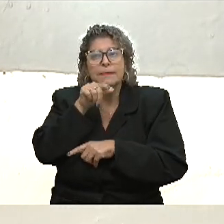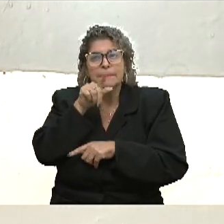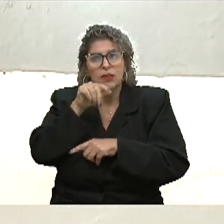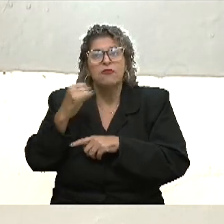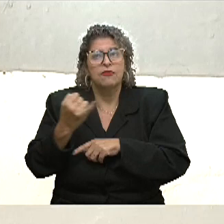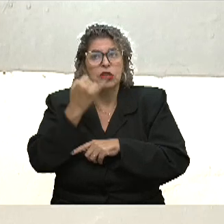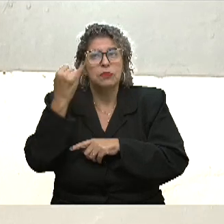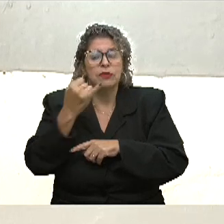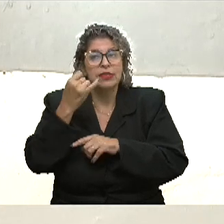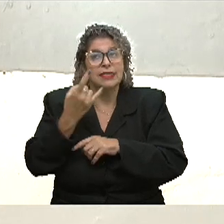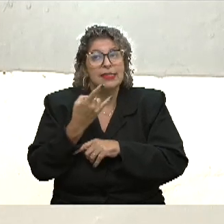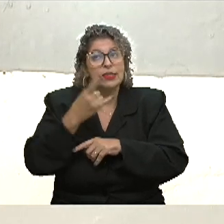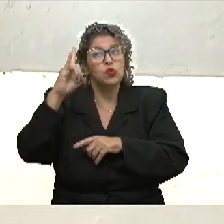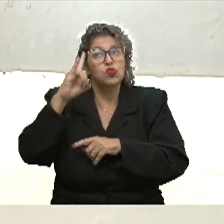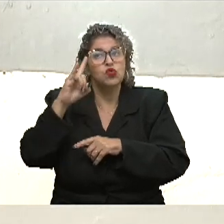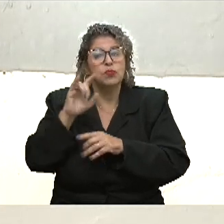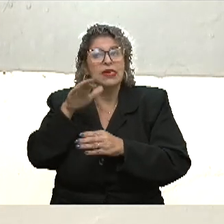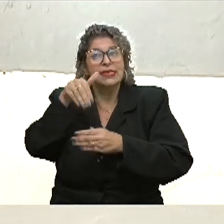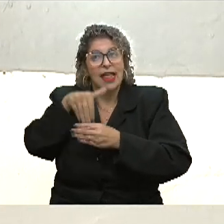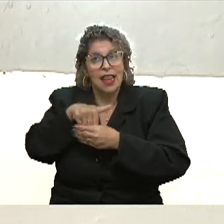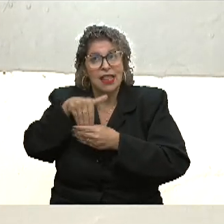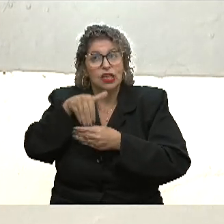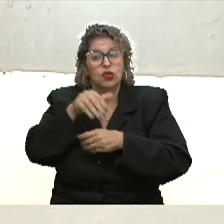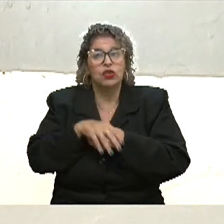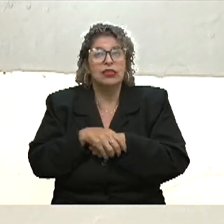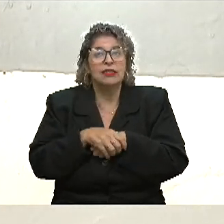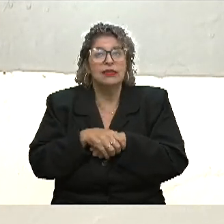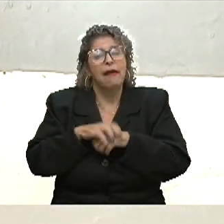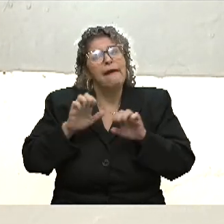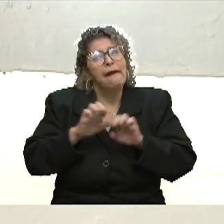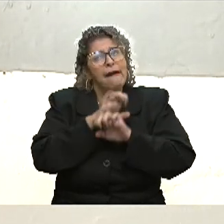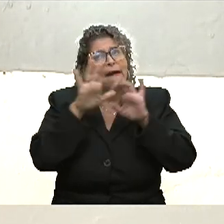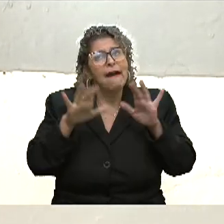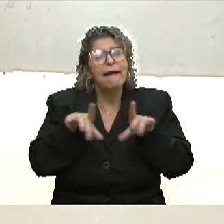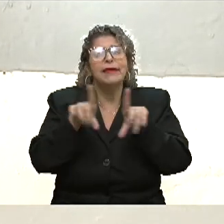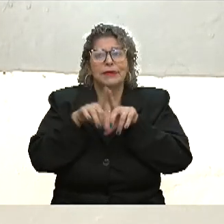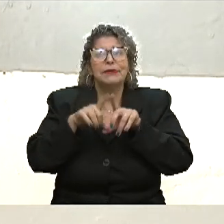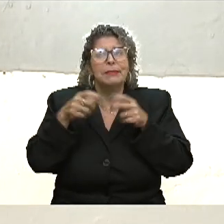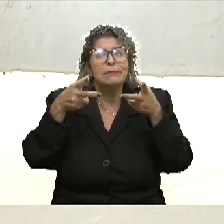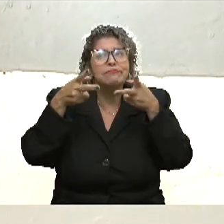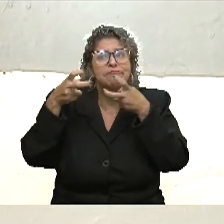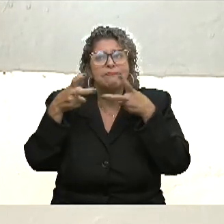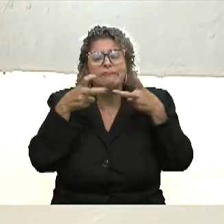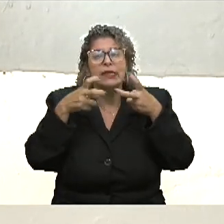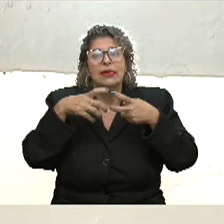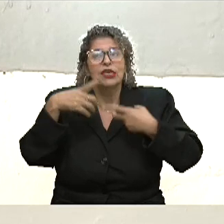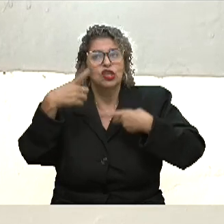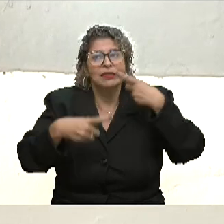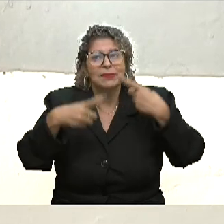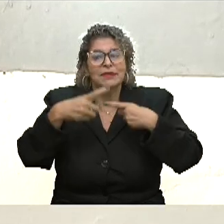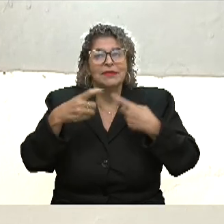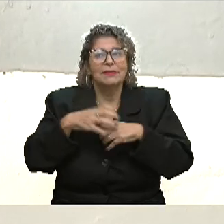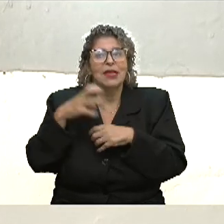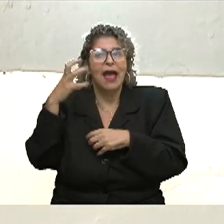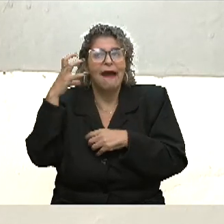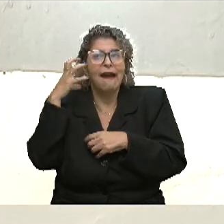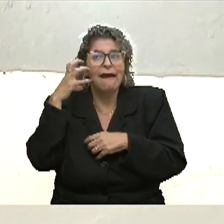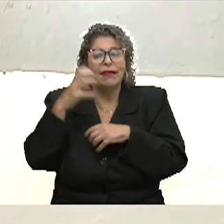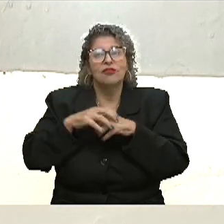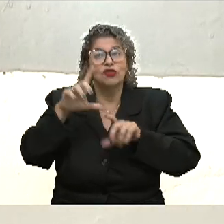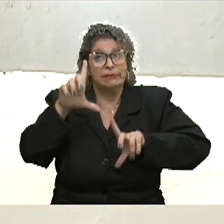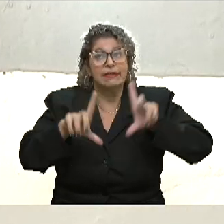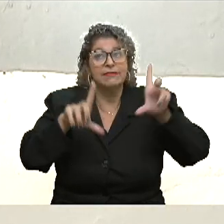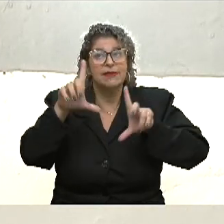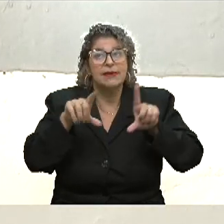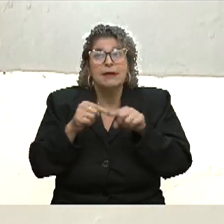importantes nessas últimas eleições. E, claro, eu assisti os debates por rádio, por televisão, mas eu